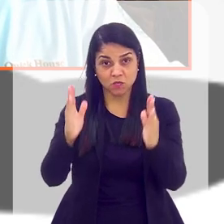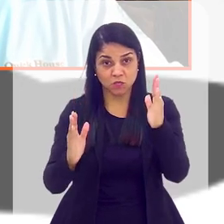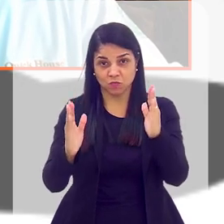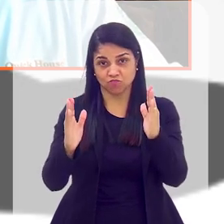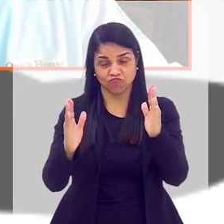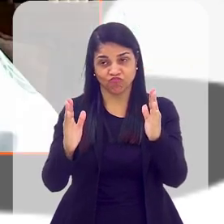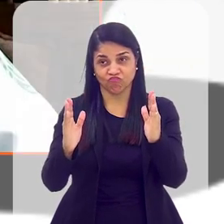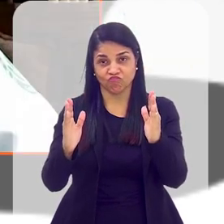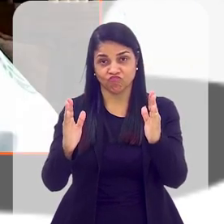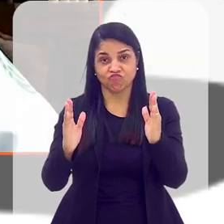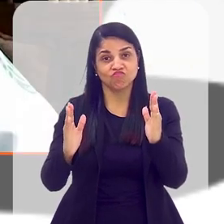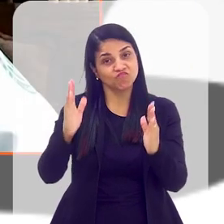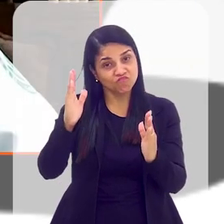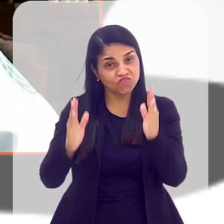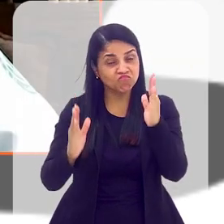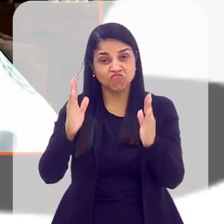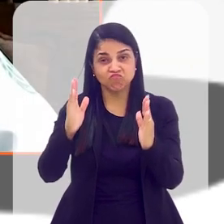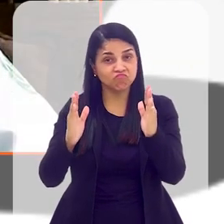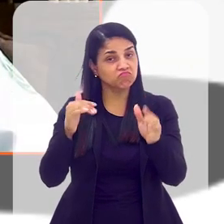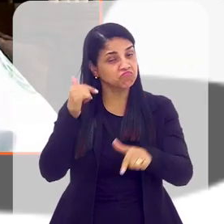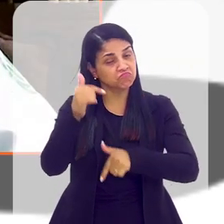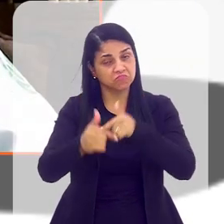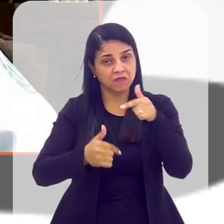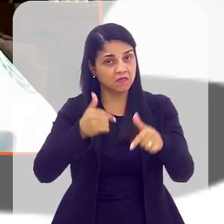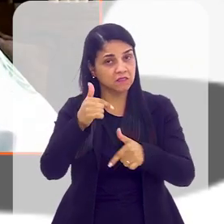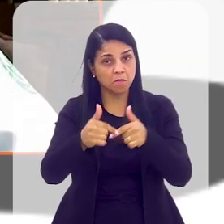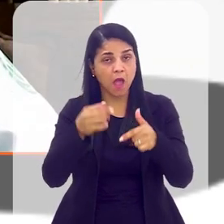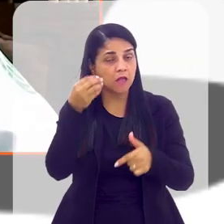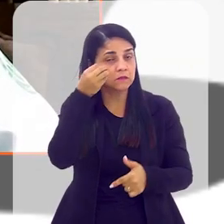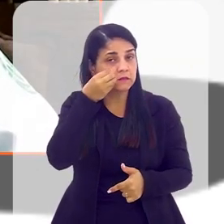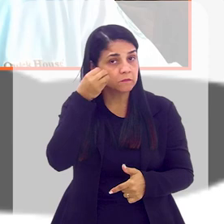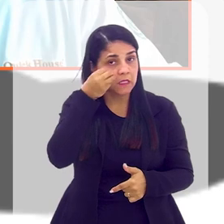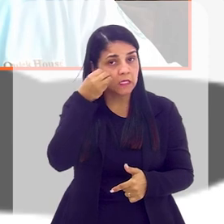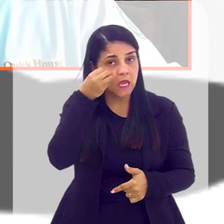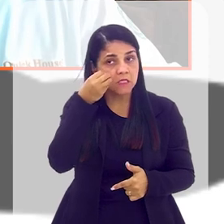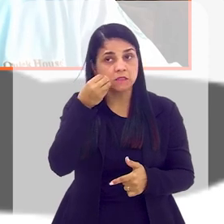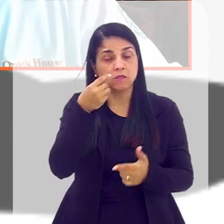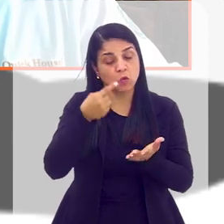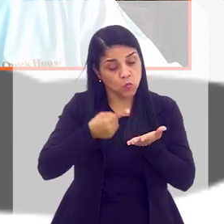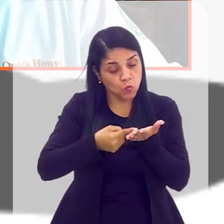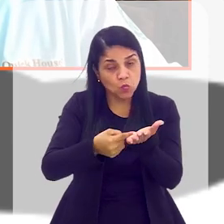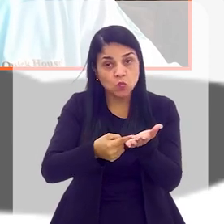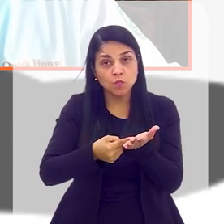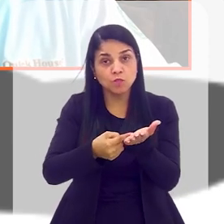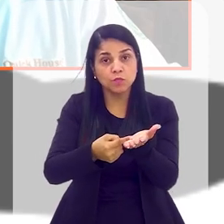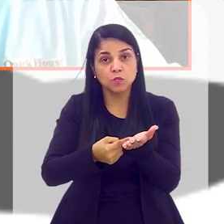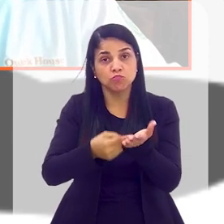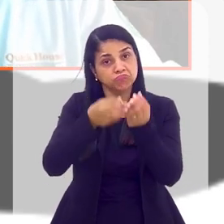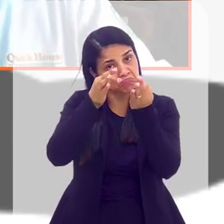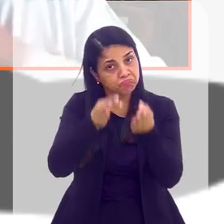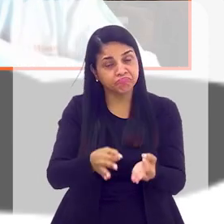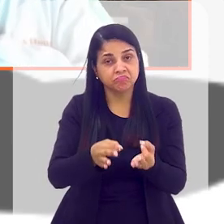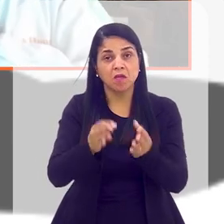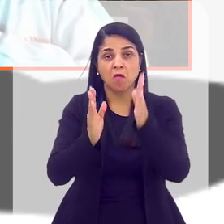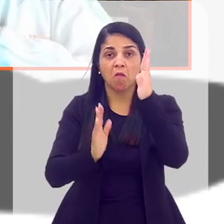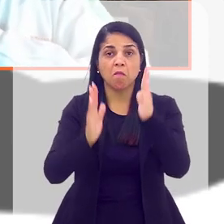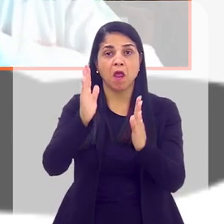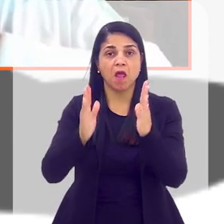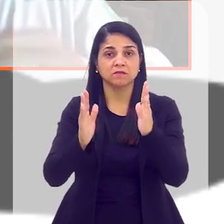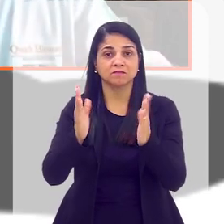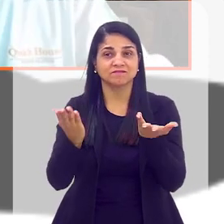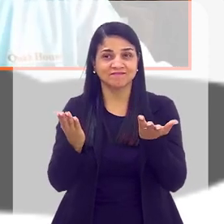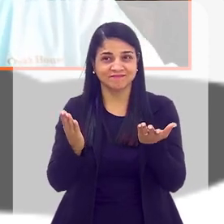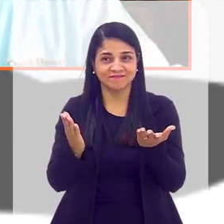nós ficamos dentro do período de processo de trabalho, de experiência. Quer dizer, cumpriram o prazo, né? Exatamente.